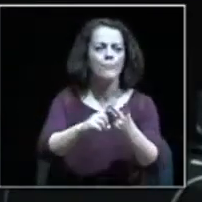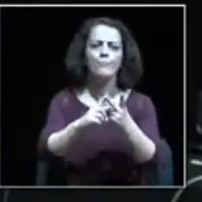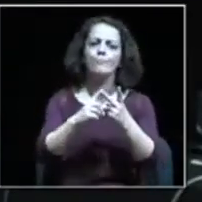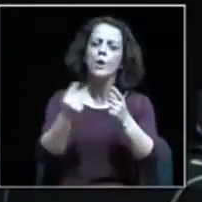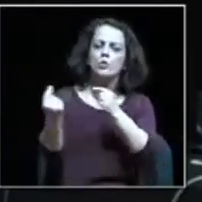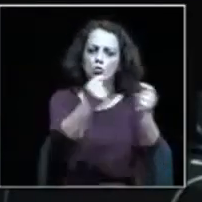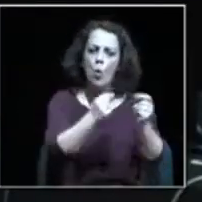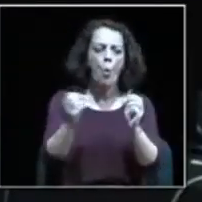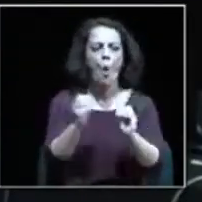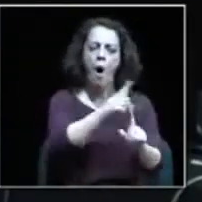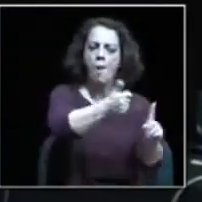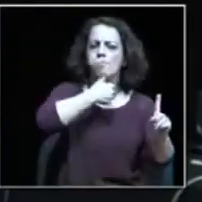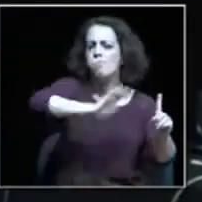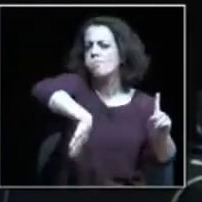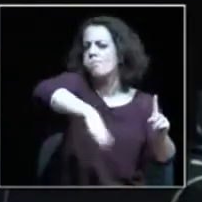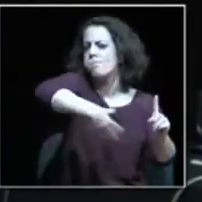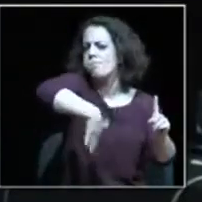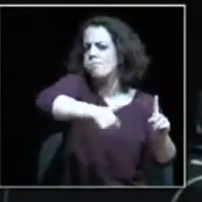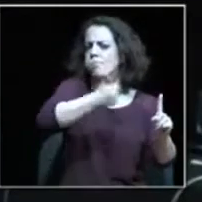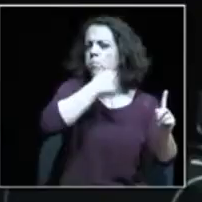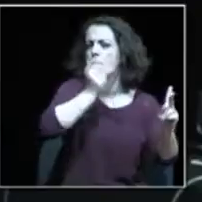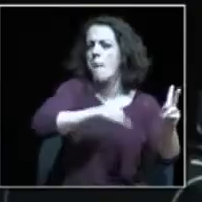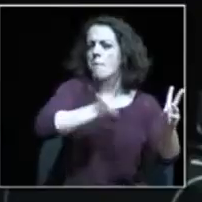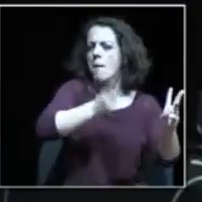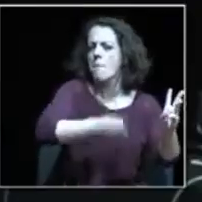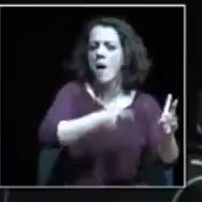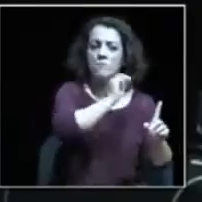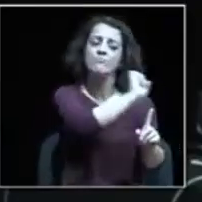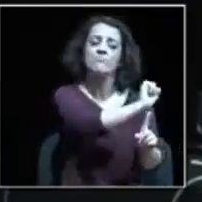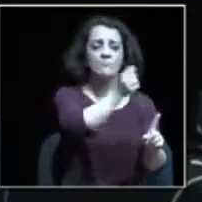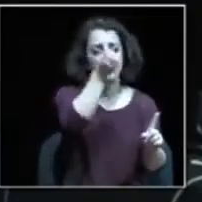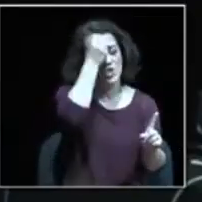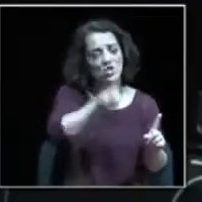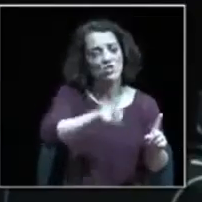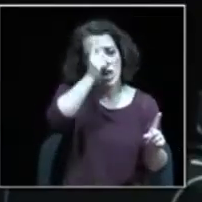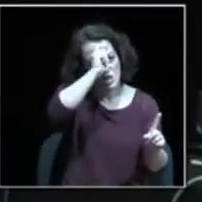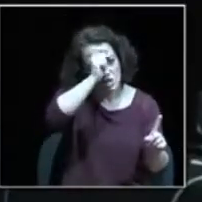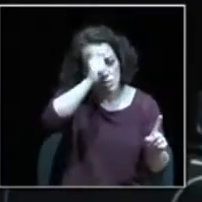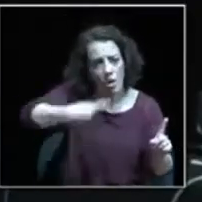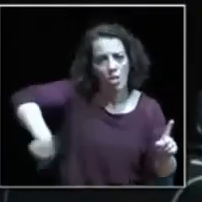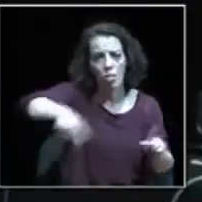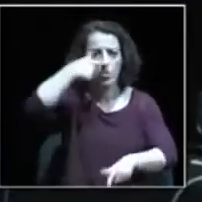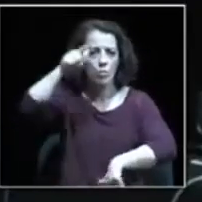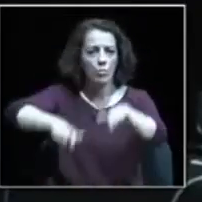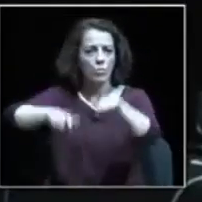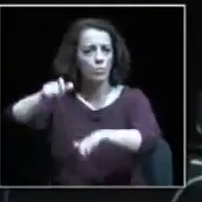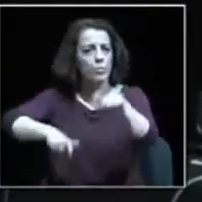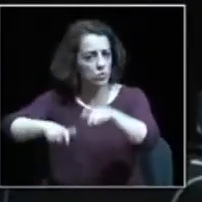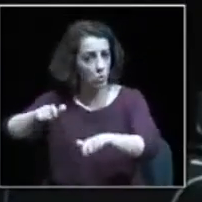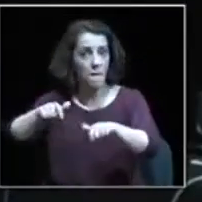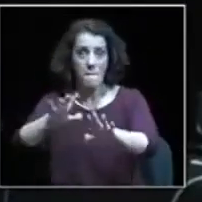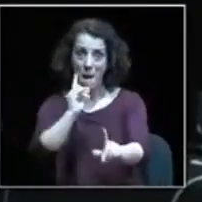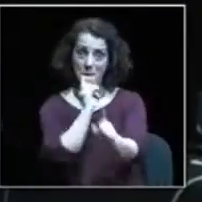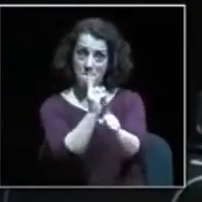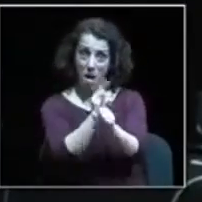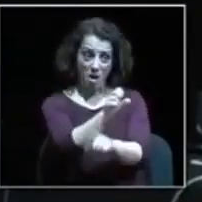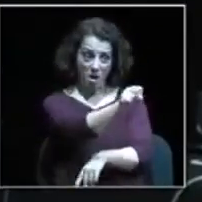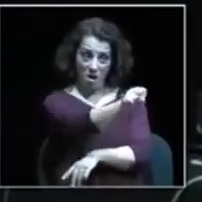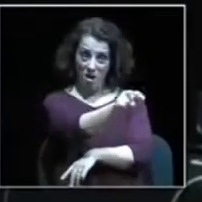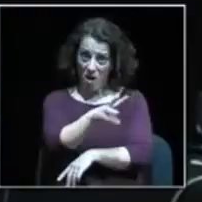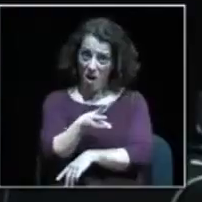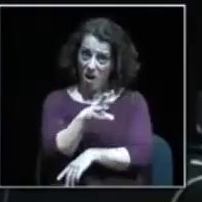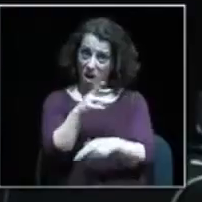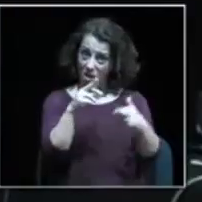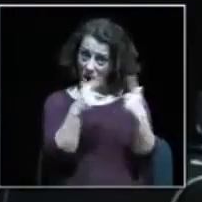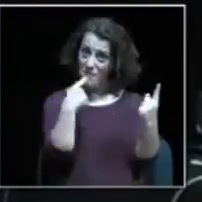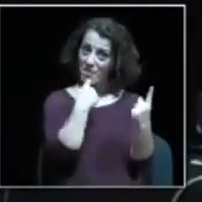autoritarismo e uma falta de consideração pelos municípios e pelos eleitos. Não deixa de ser curioso que o mesmo executivo que afixou cartazes